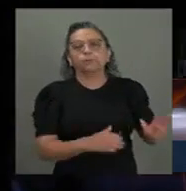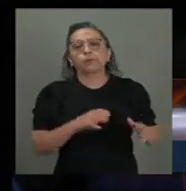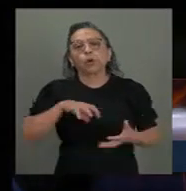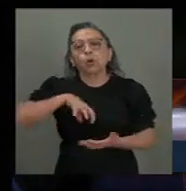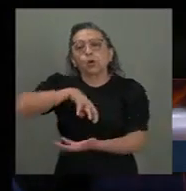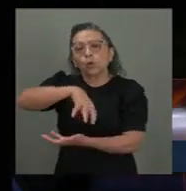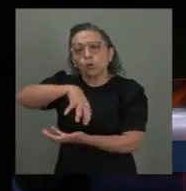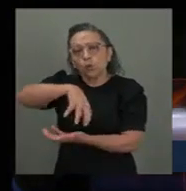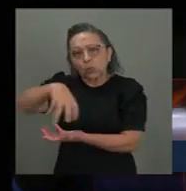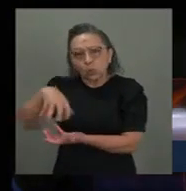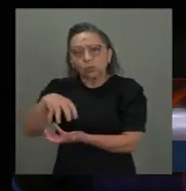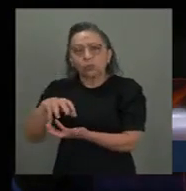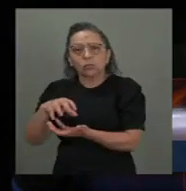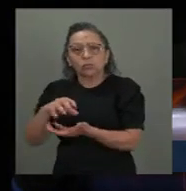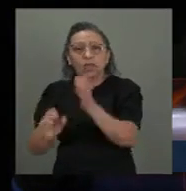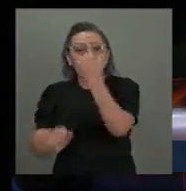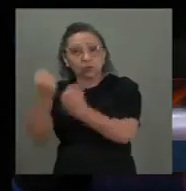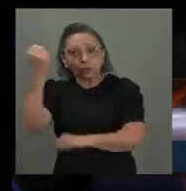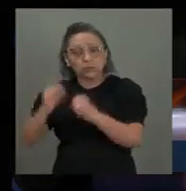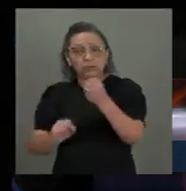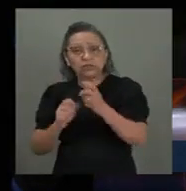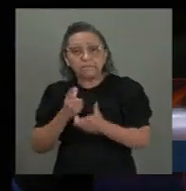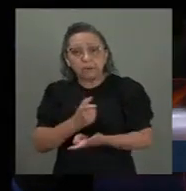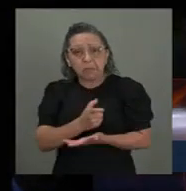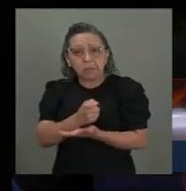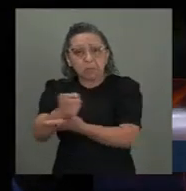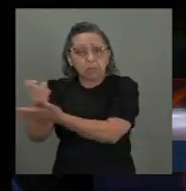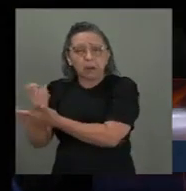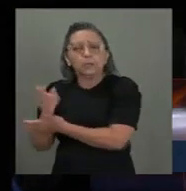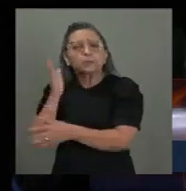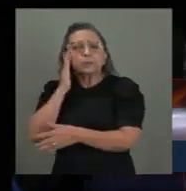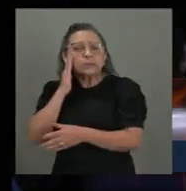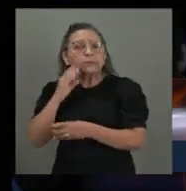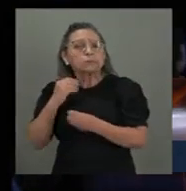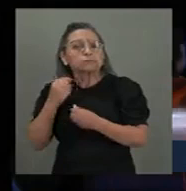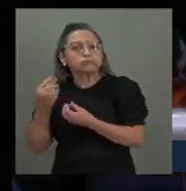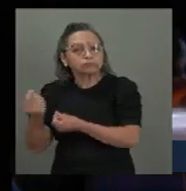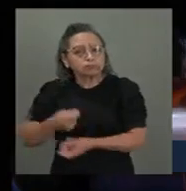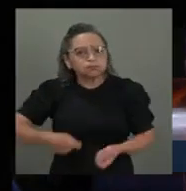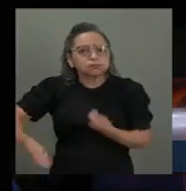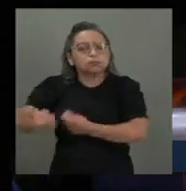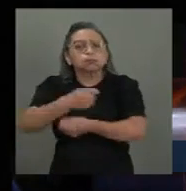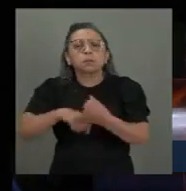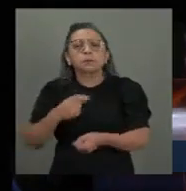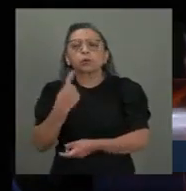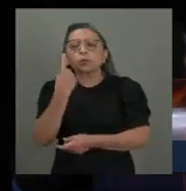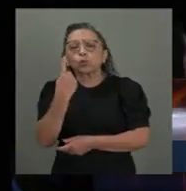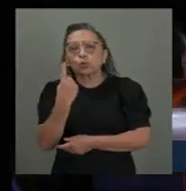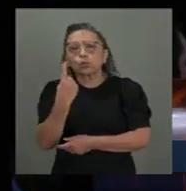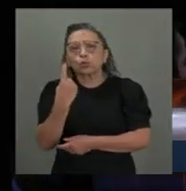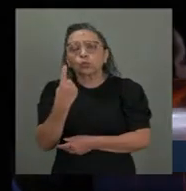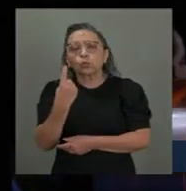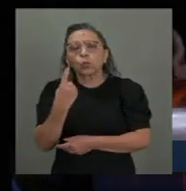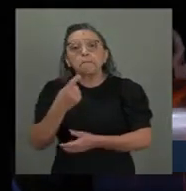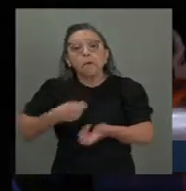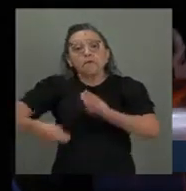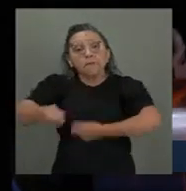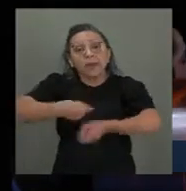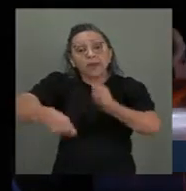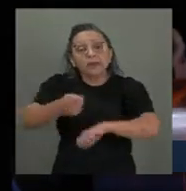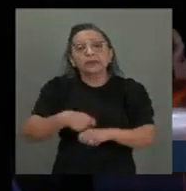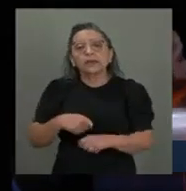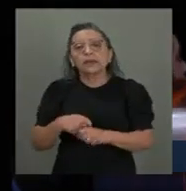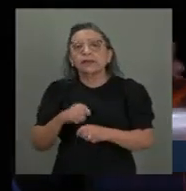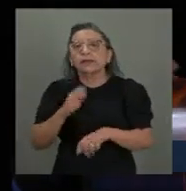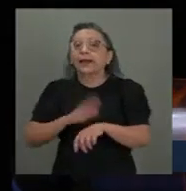de armamentos movimenta cerca de 1,7 trilhão, vou repetir, a indústria